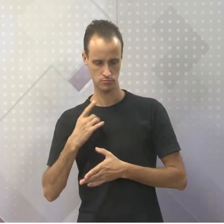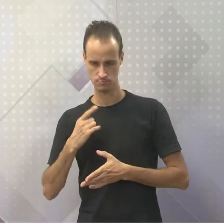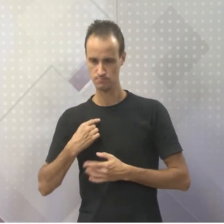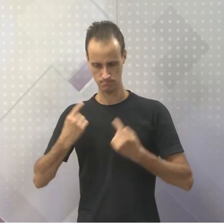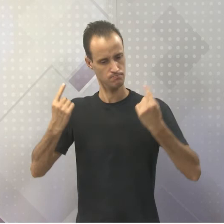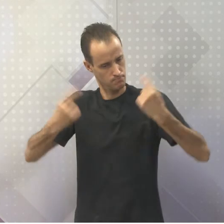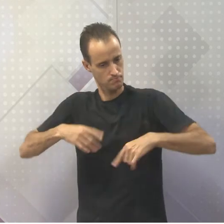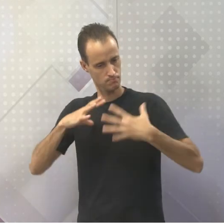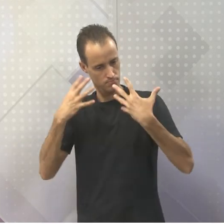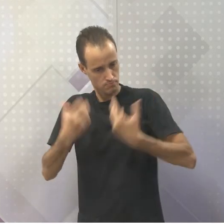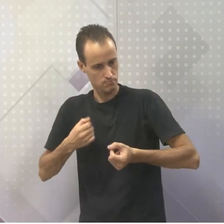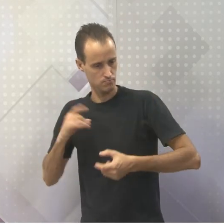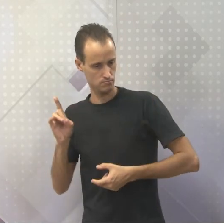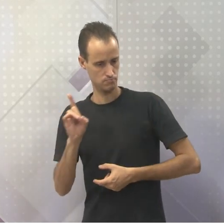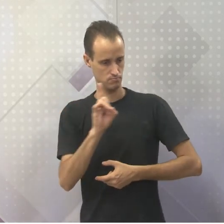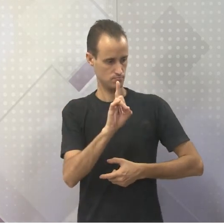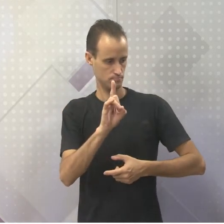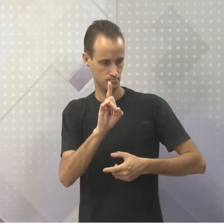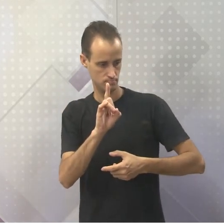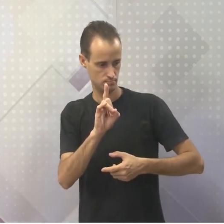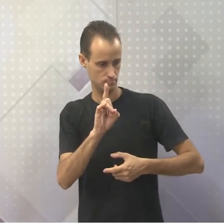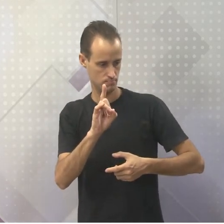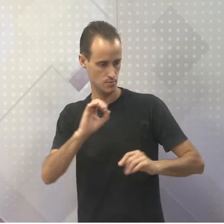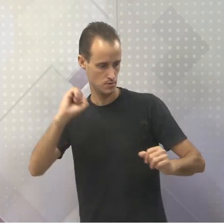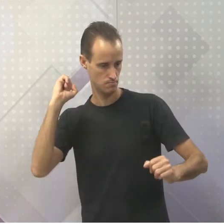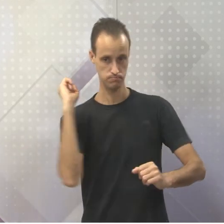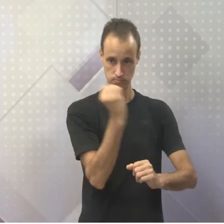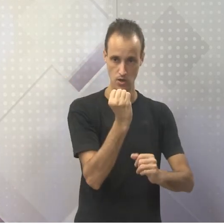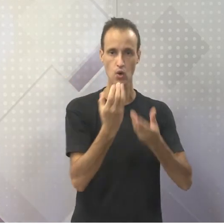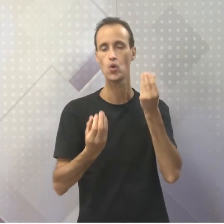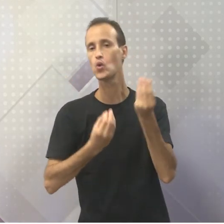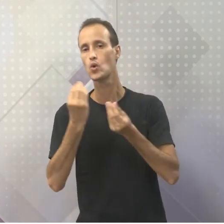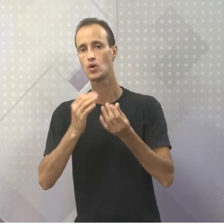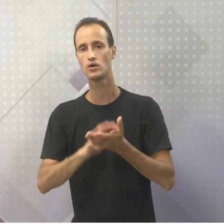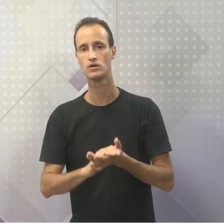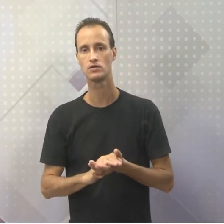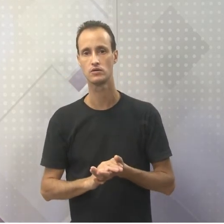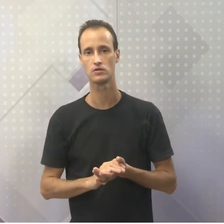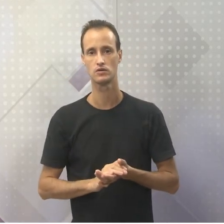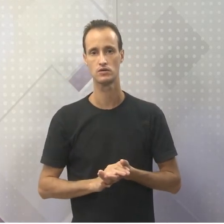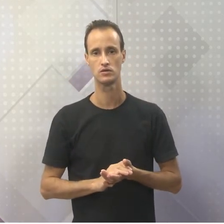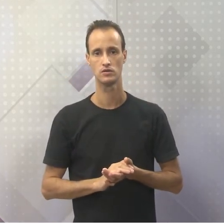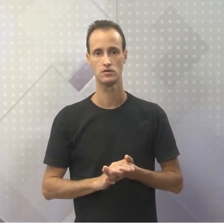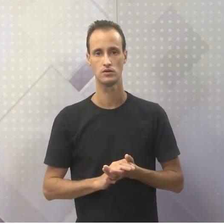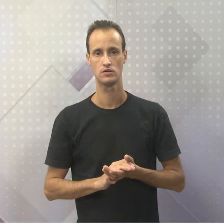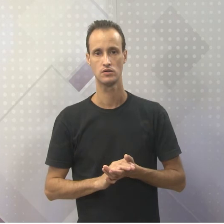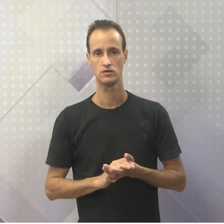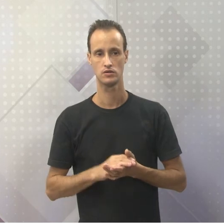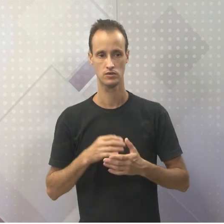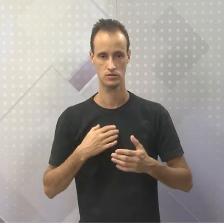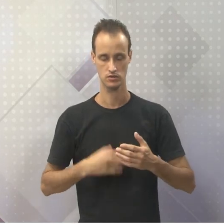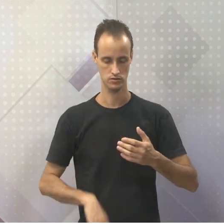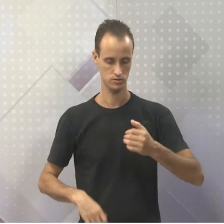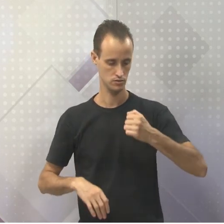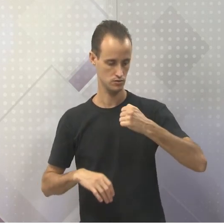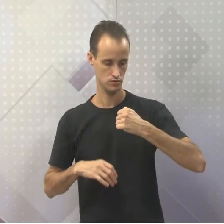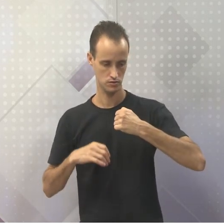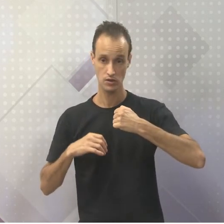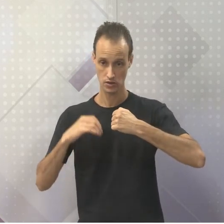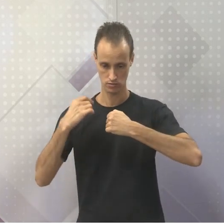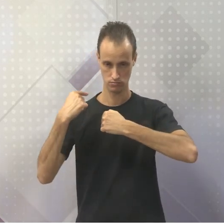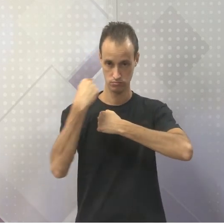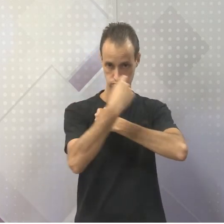a fera. E para executar seu plano sem risco, ele se guiou pelo reflexo,